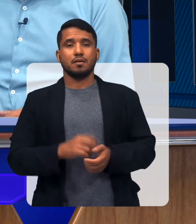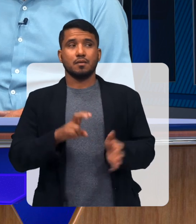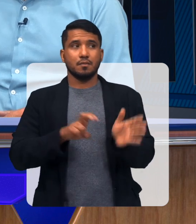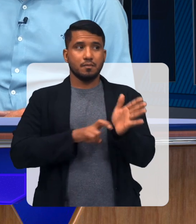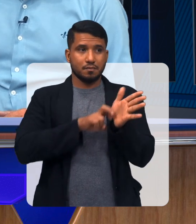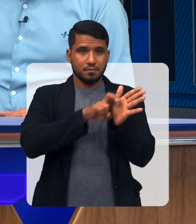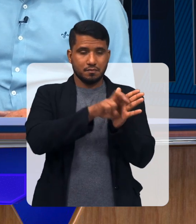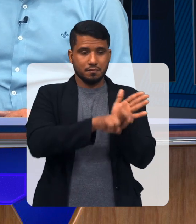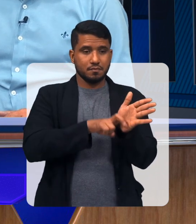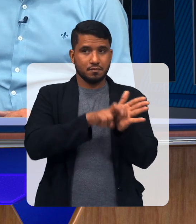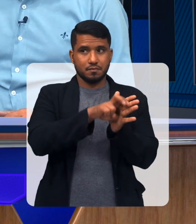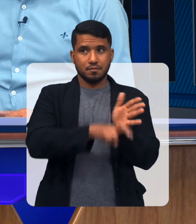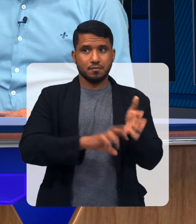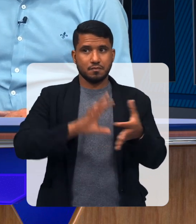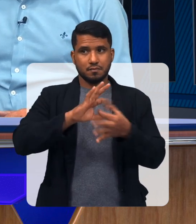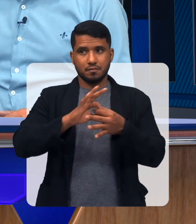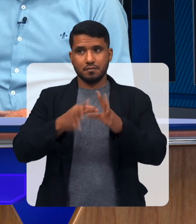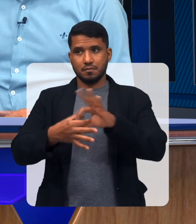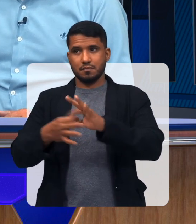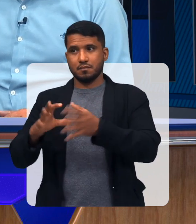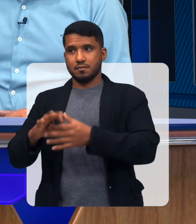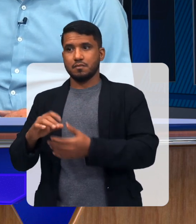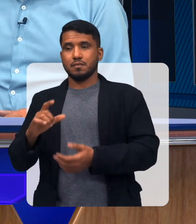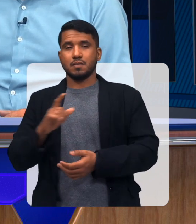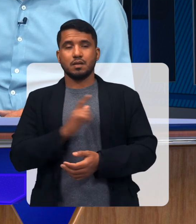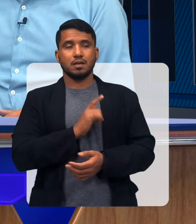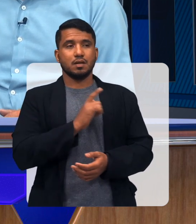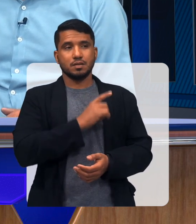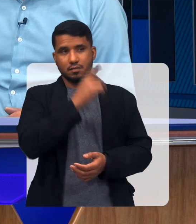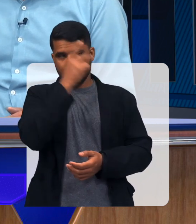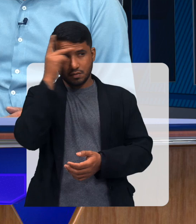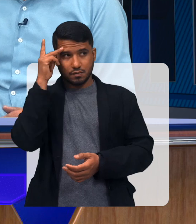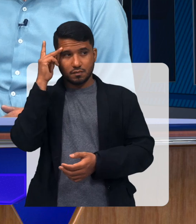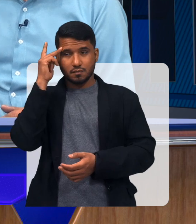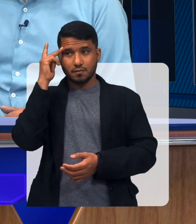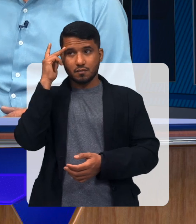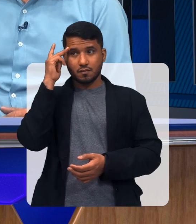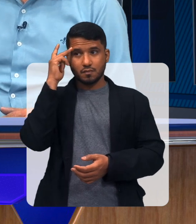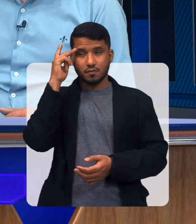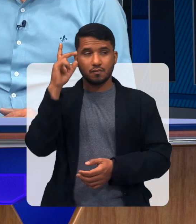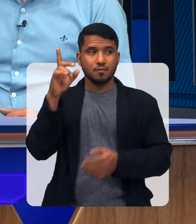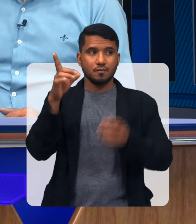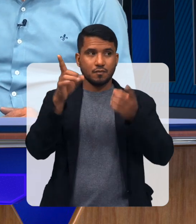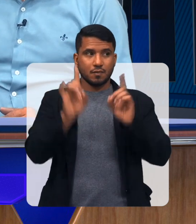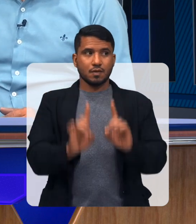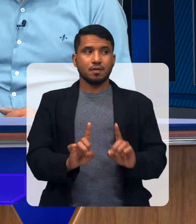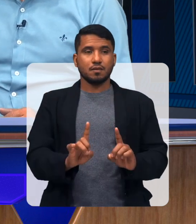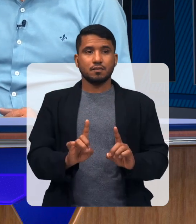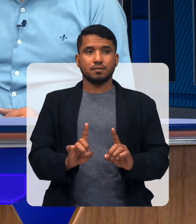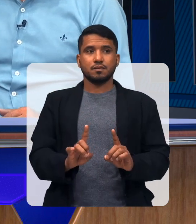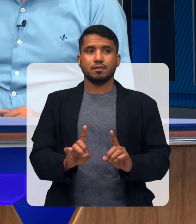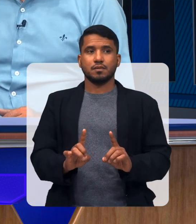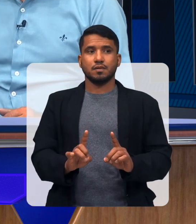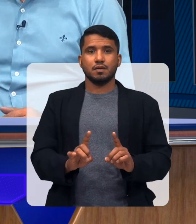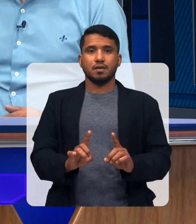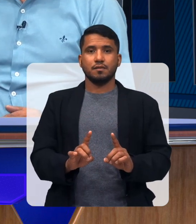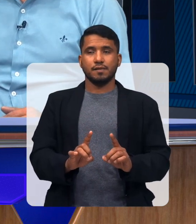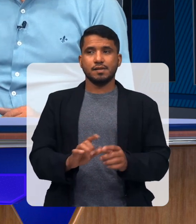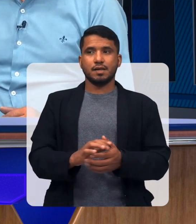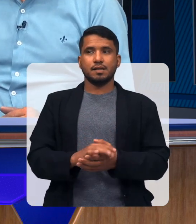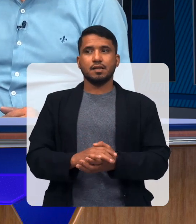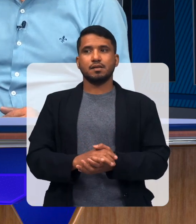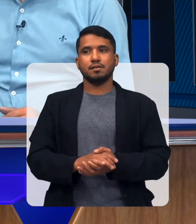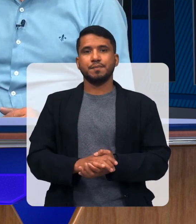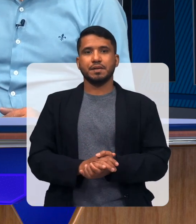Nordeste E no próprio Piauí Tem as Olimpíadas Ou as Paro-Olimpíadas Das pessoas com deficiência A prática